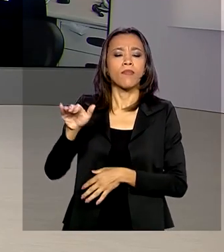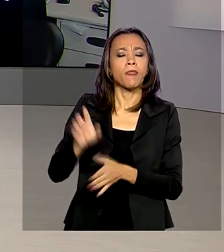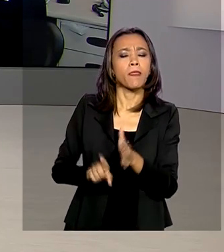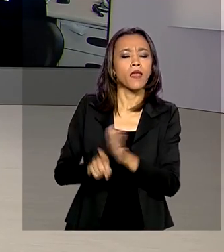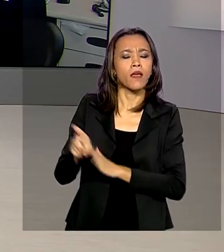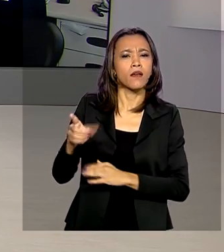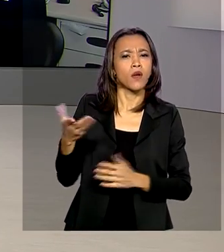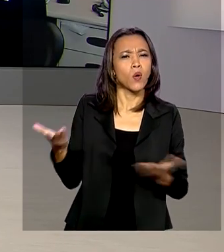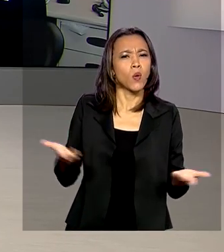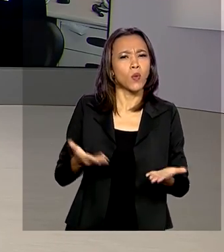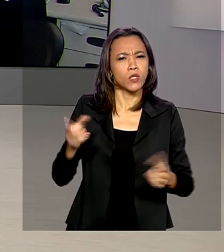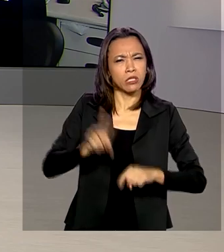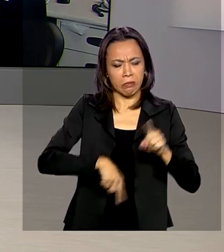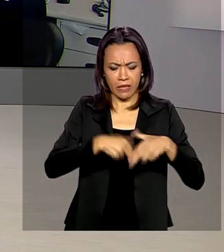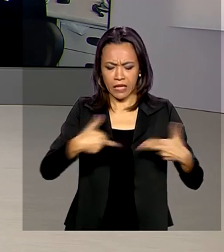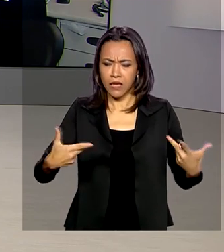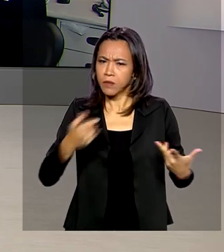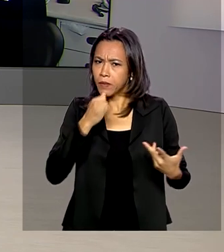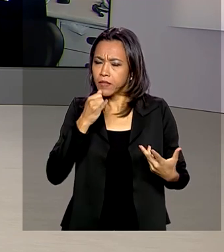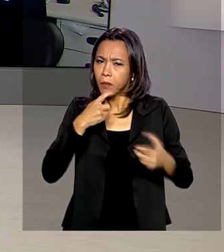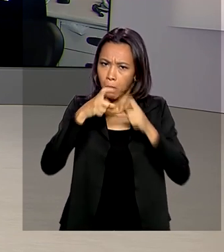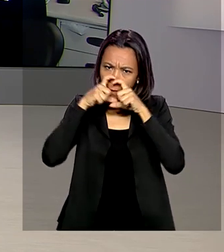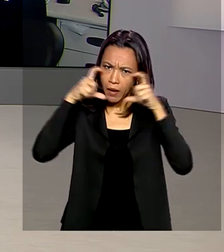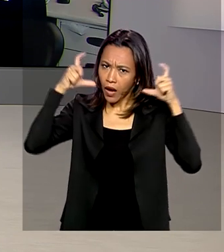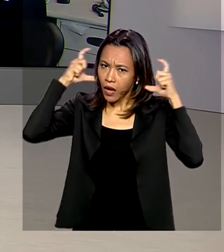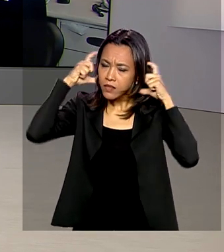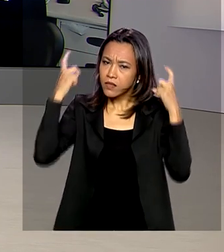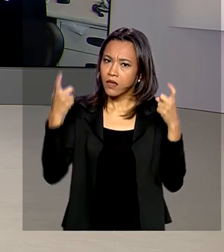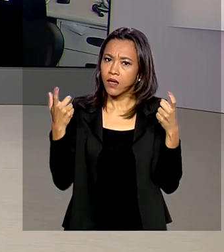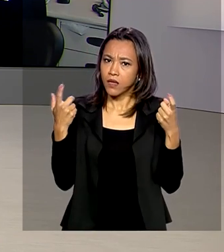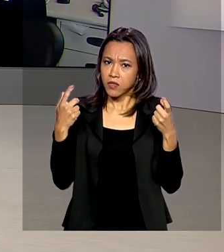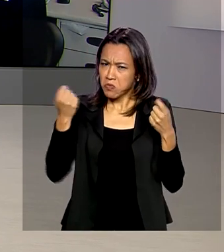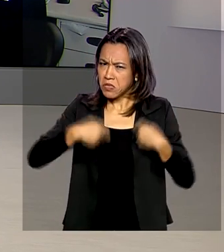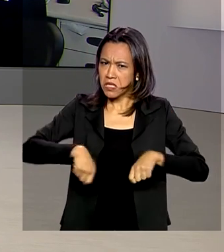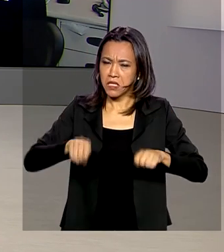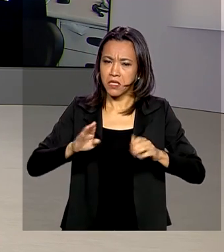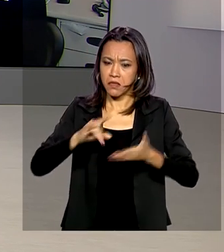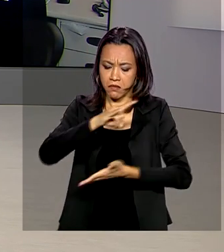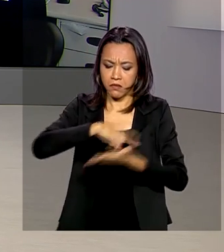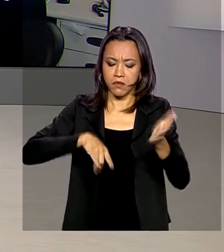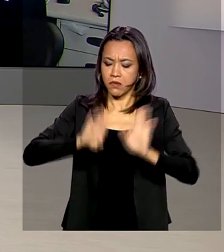agora, compra como máscaras, por exemplo, estão dispensadas de licitação, não é isso?